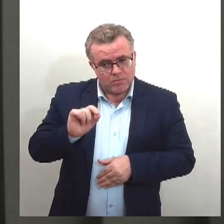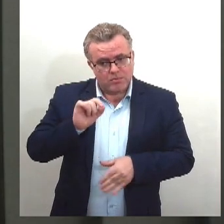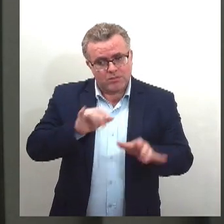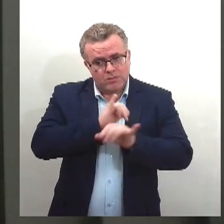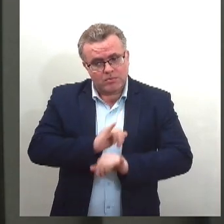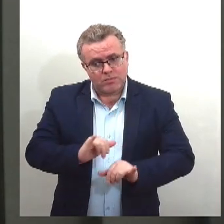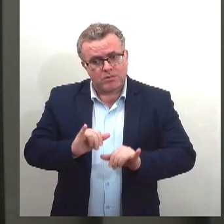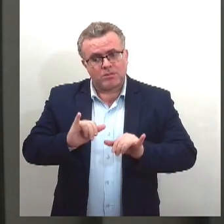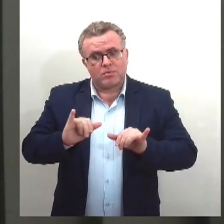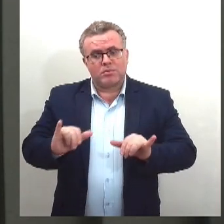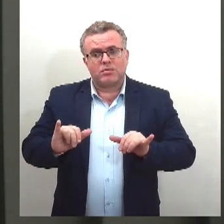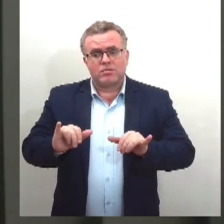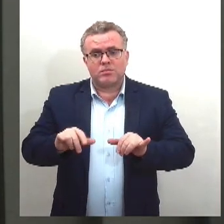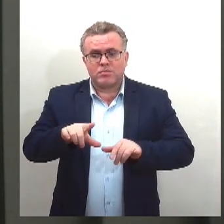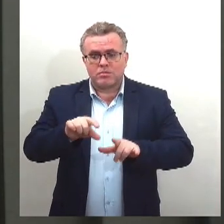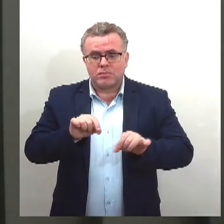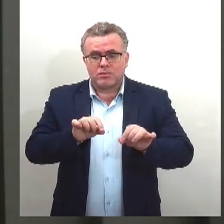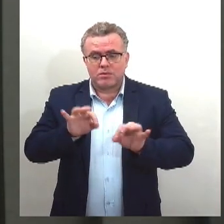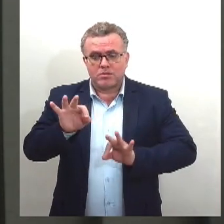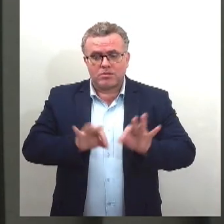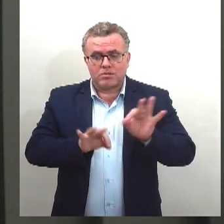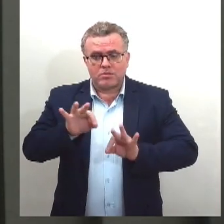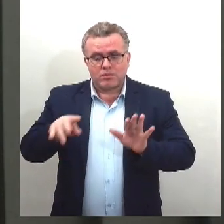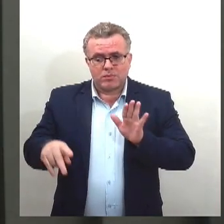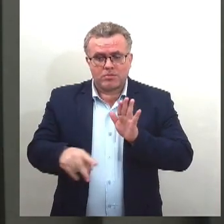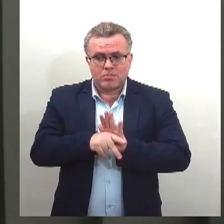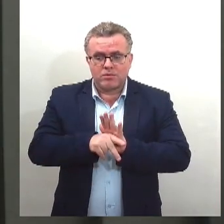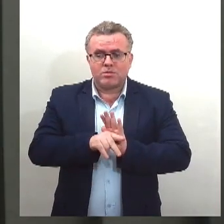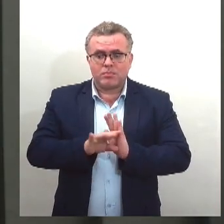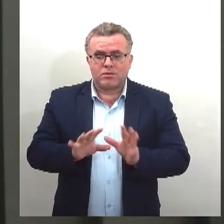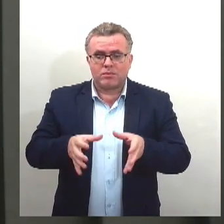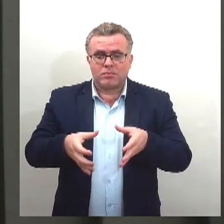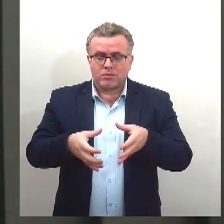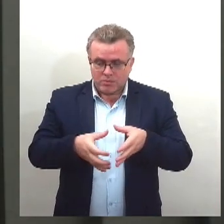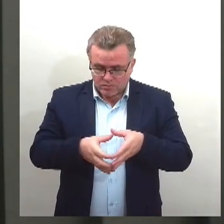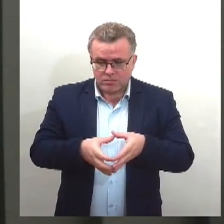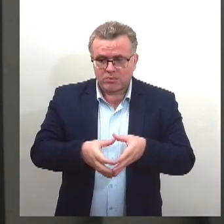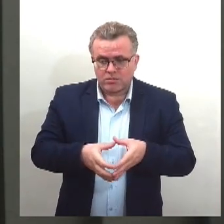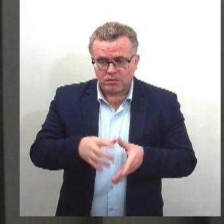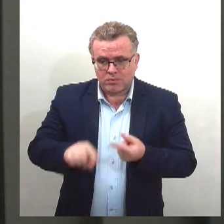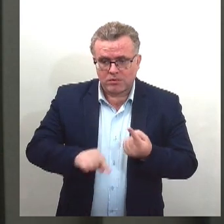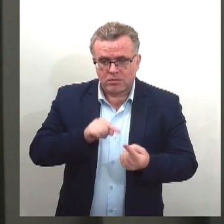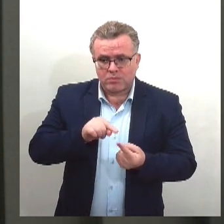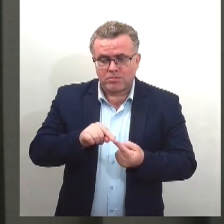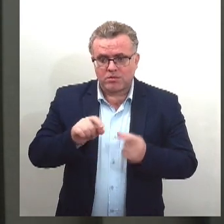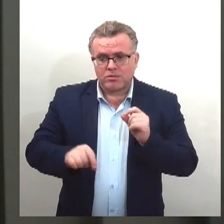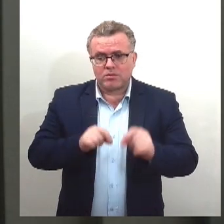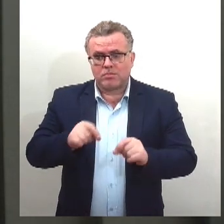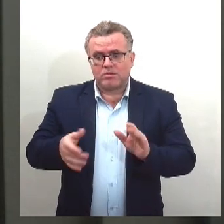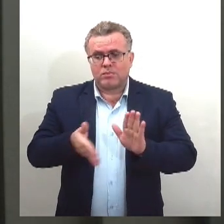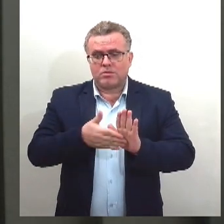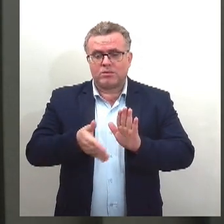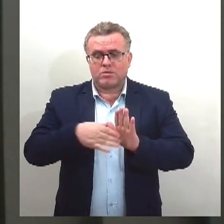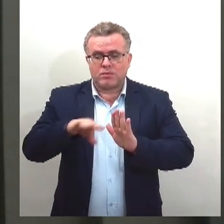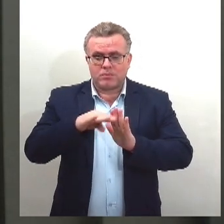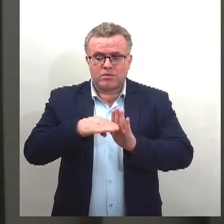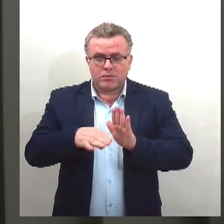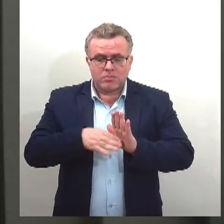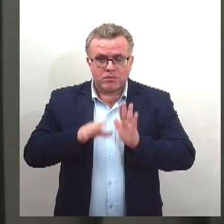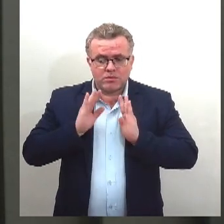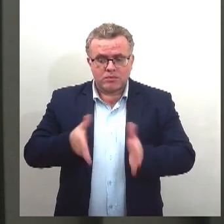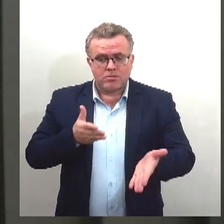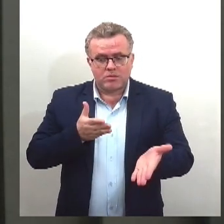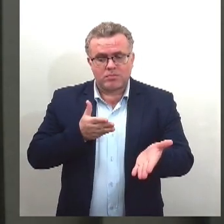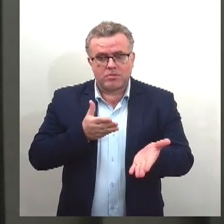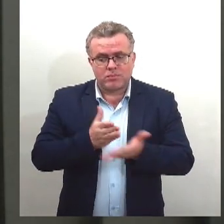das organizações da sociedade civil sem fins lucrativos, que tiveram propostas aprovadas a partir do edital de chamamento